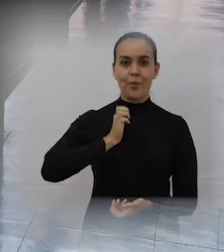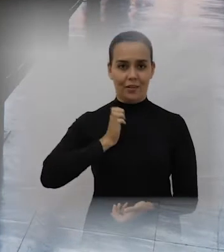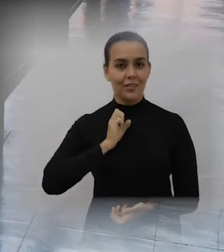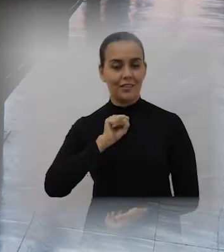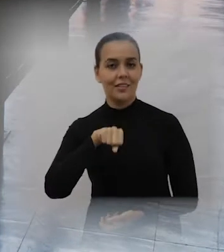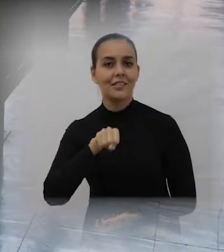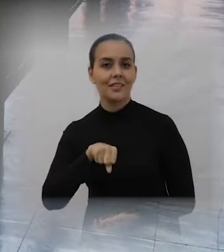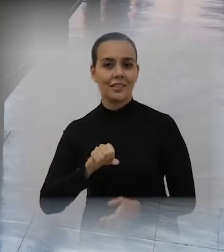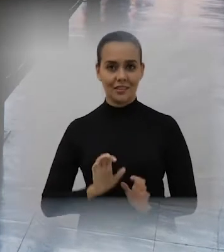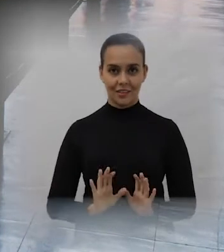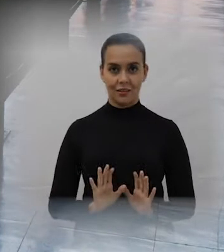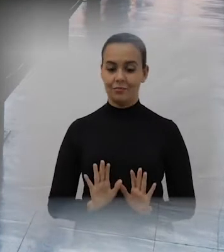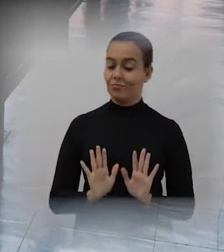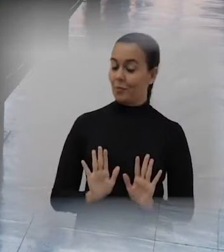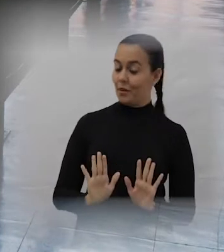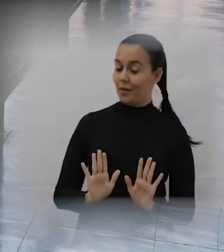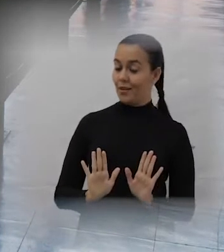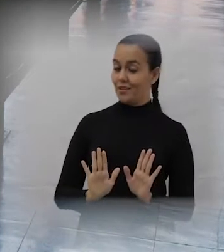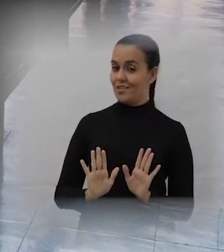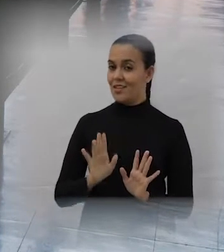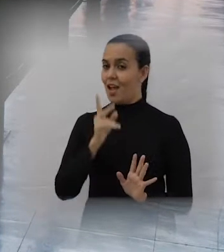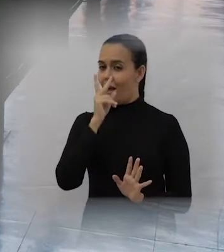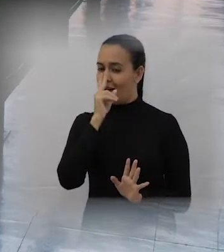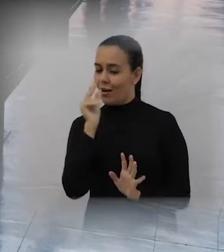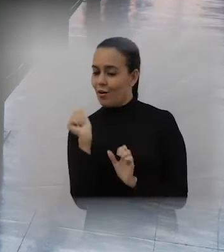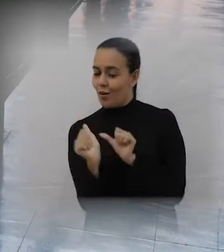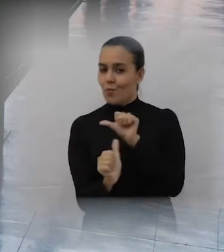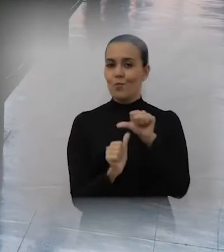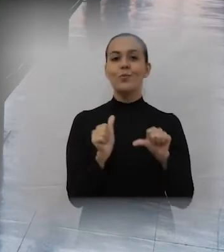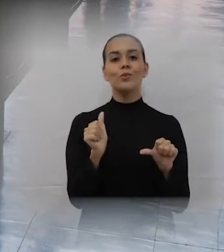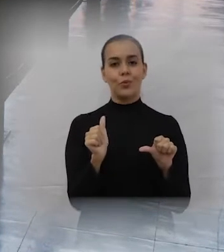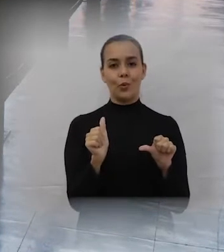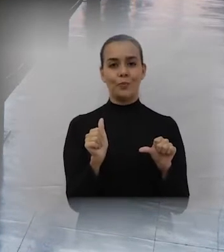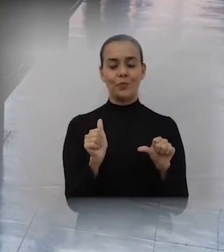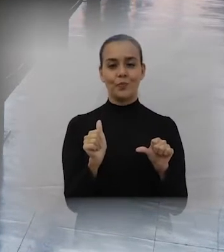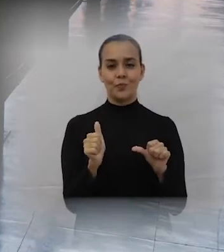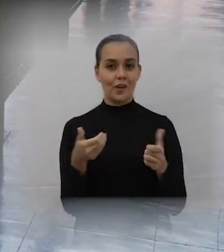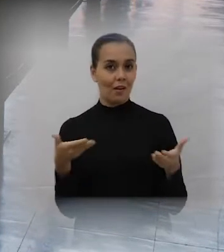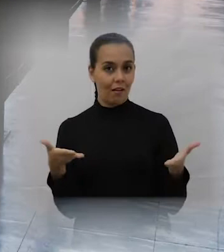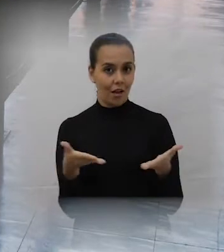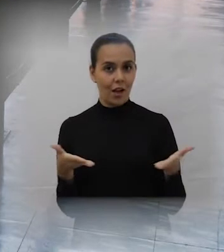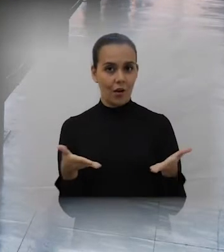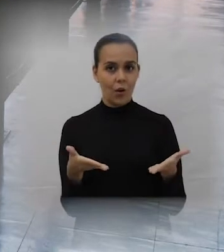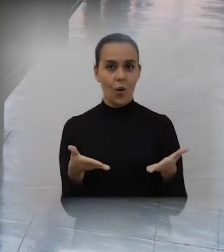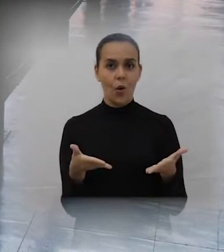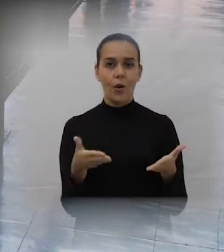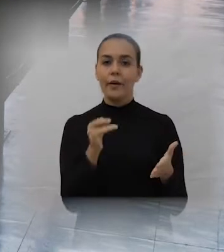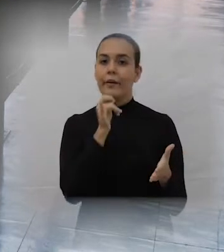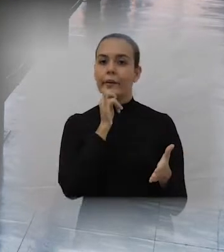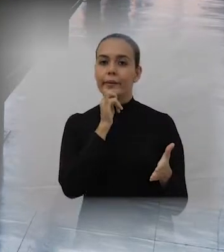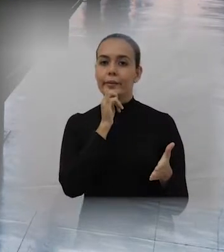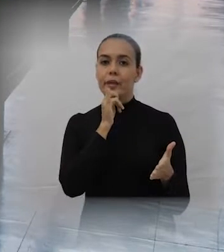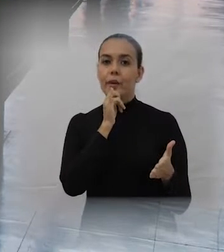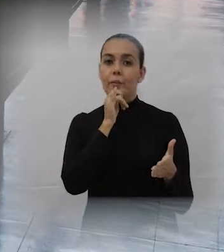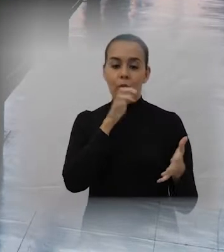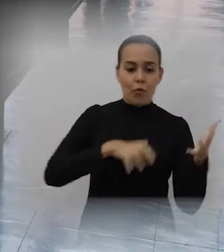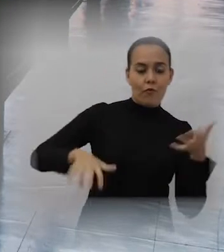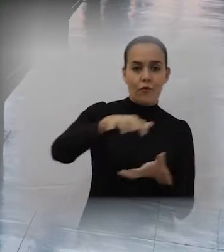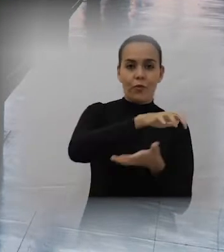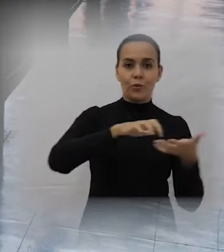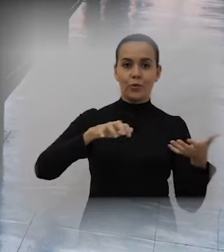passou a ser verdade a partir da Revolução Industrial, mas antes disso, não. ao contrário, as regiões mais ricas do mundo eram